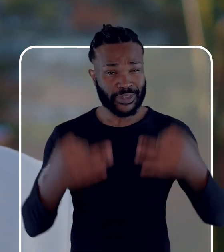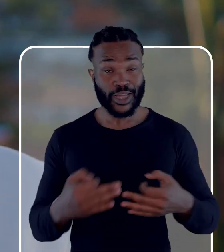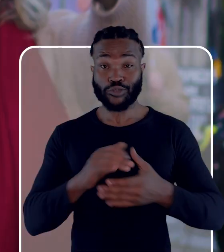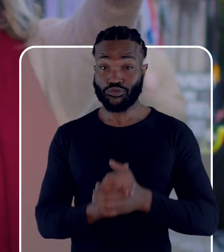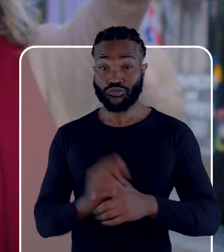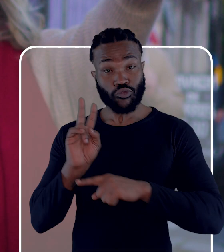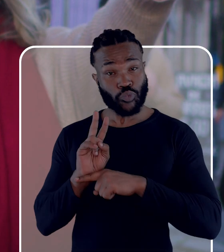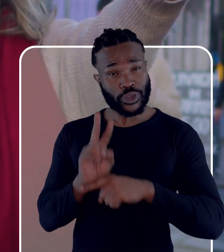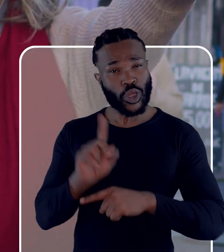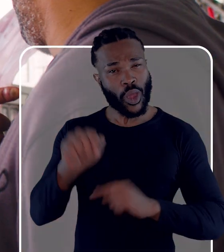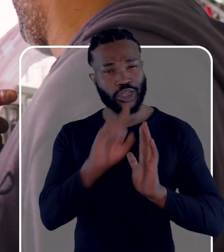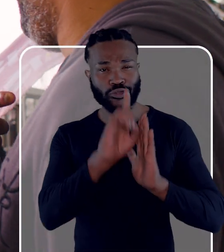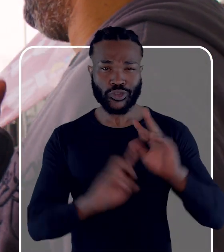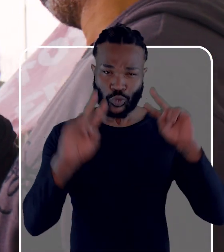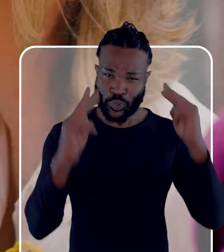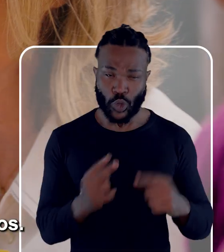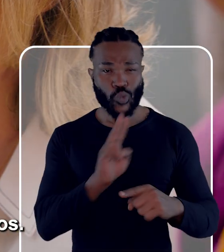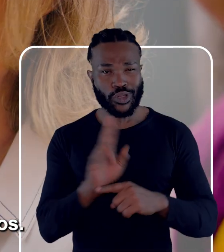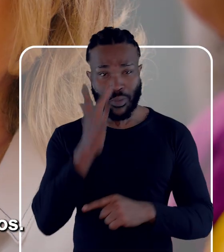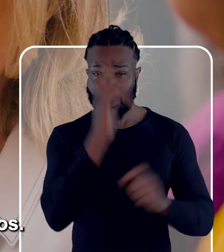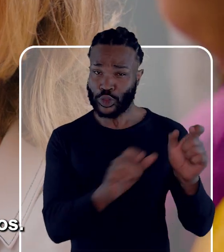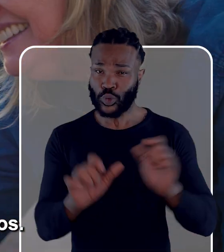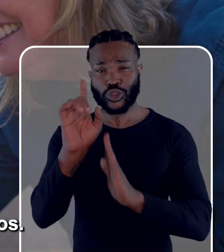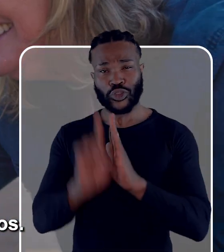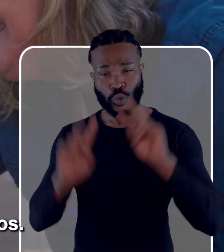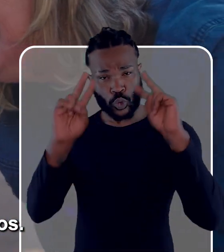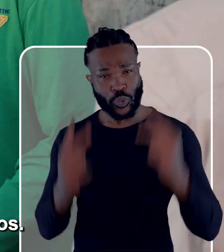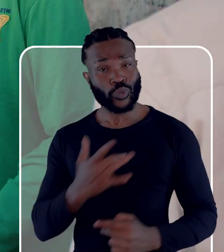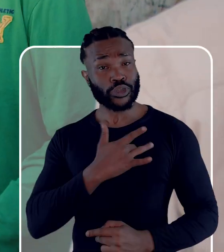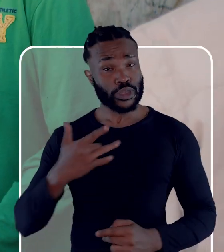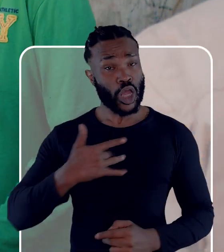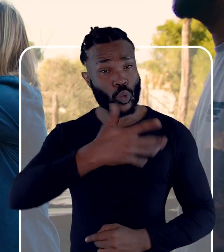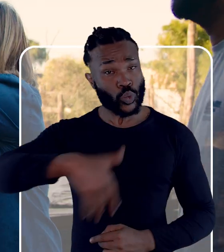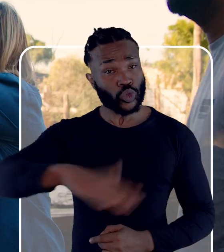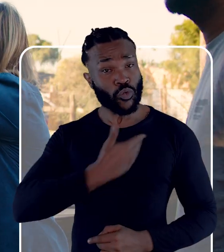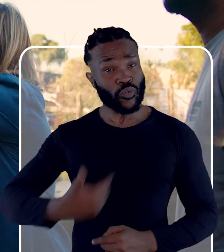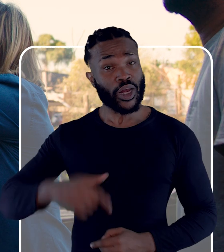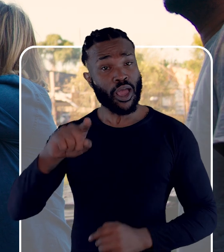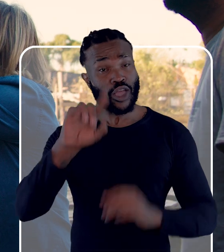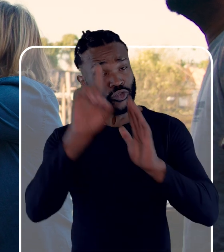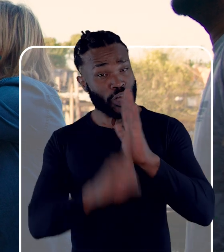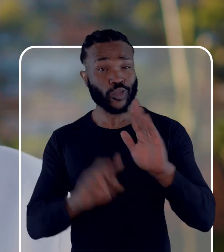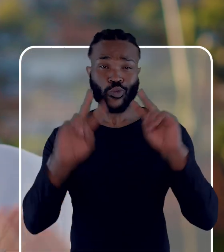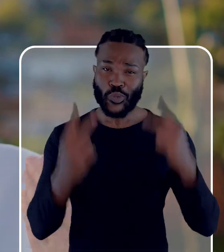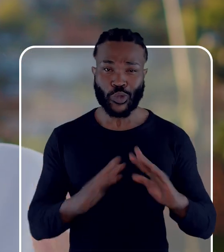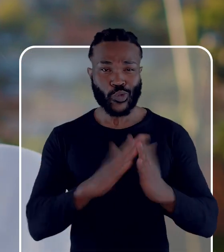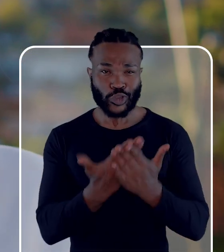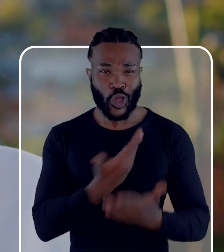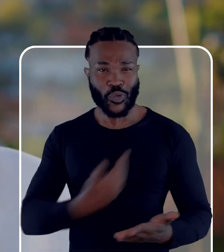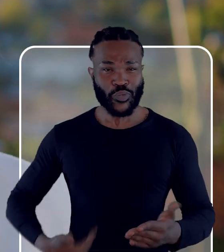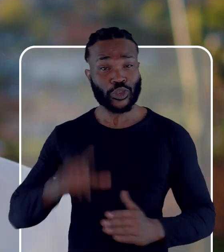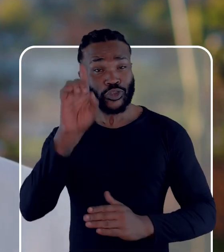devida. A proteção é um direito humano. Cuidar das pessoas é direitos humanos. A saúde pública é direitos humanos. A escola